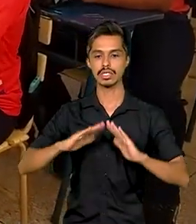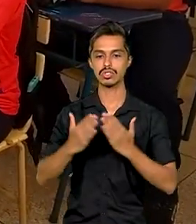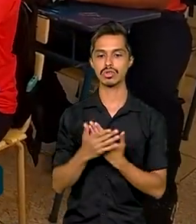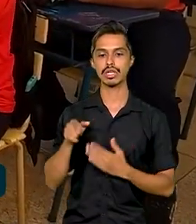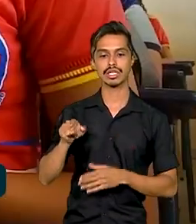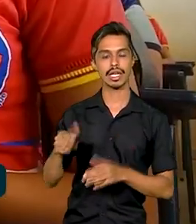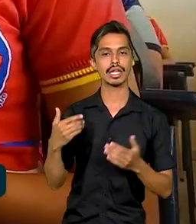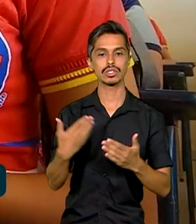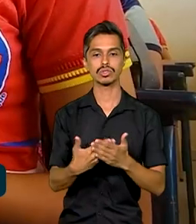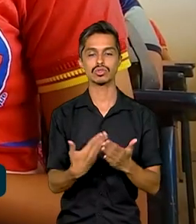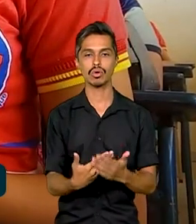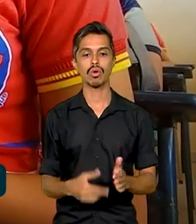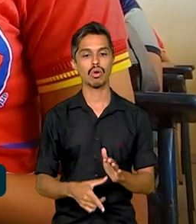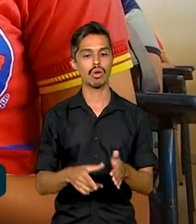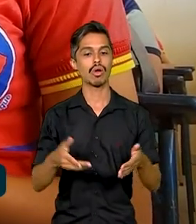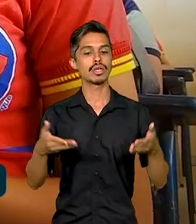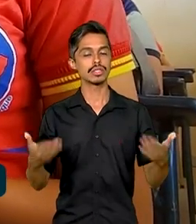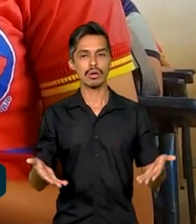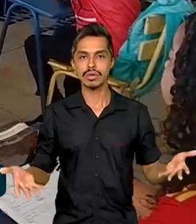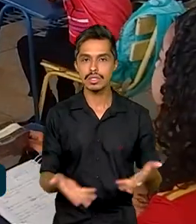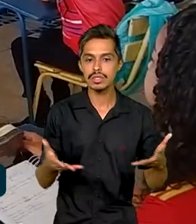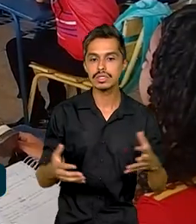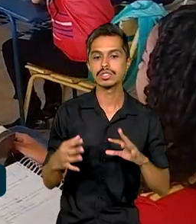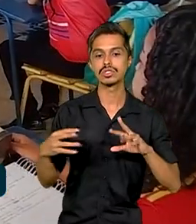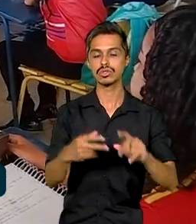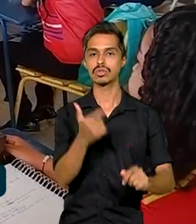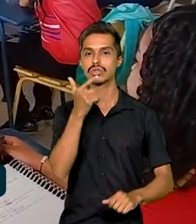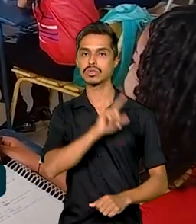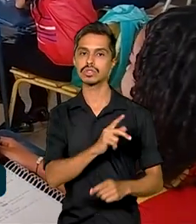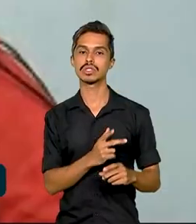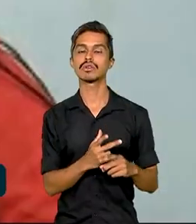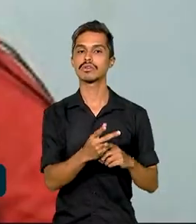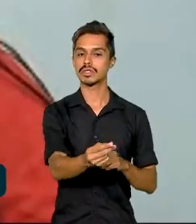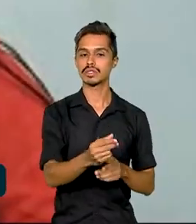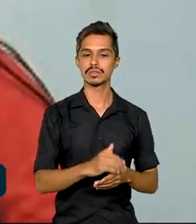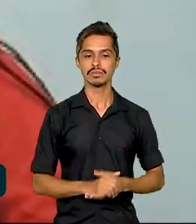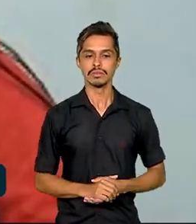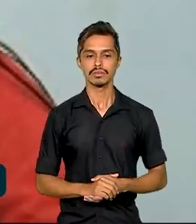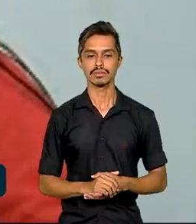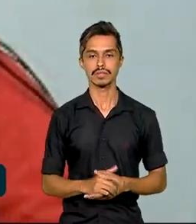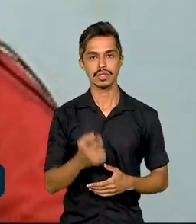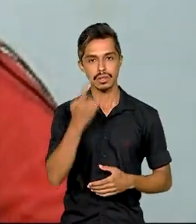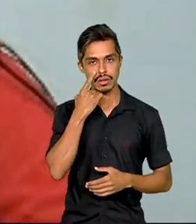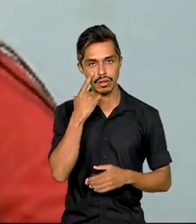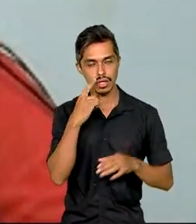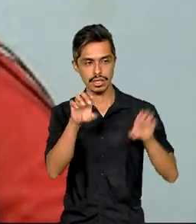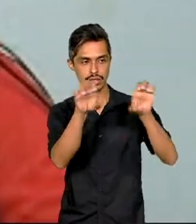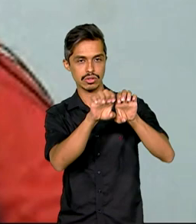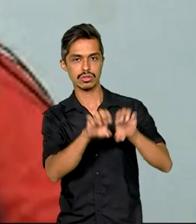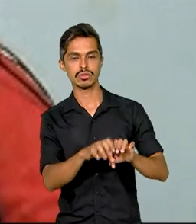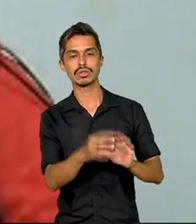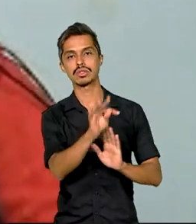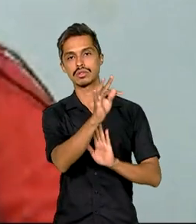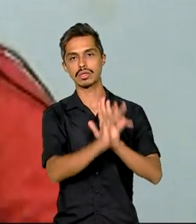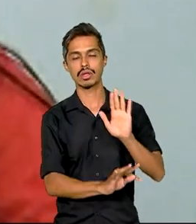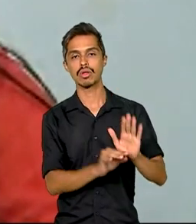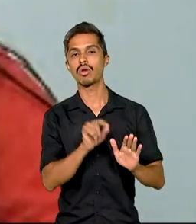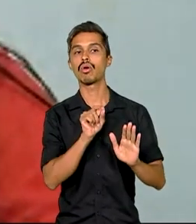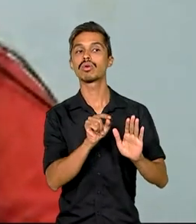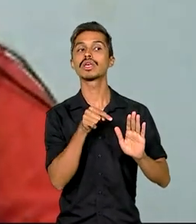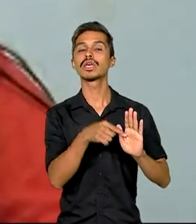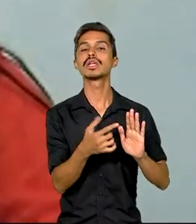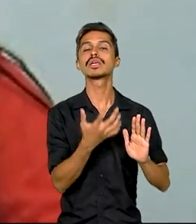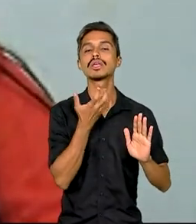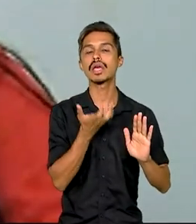estuda para que eles também sejam bem-sucedidos. Prestar atenção na estrutura do texto. O que o texto